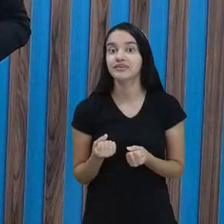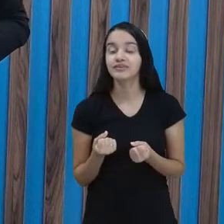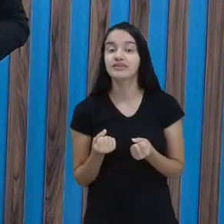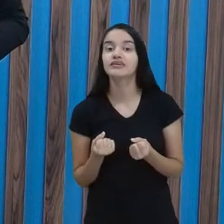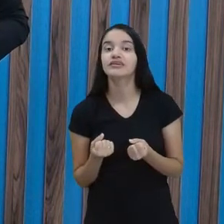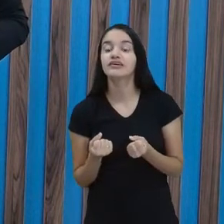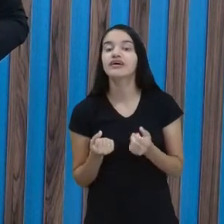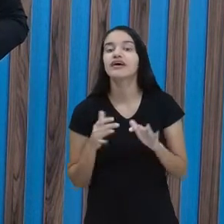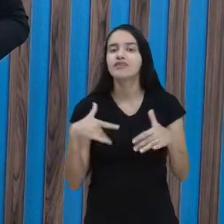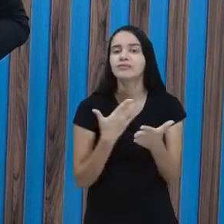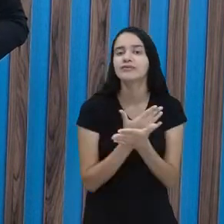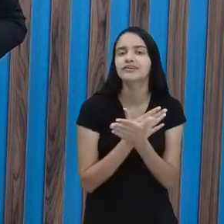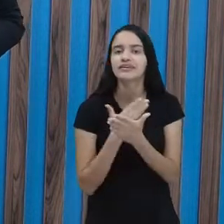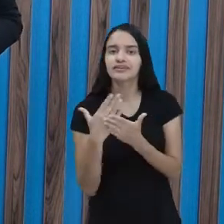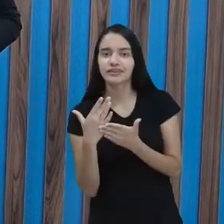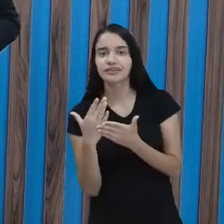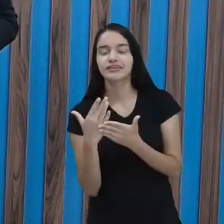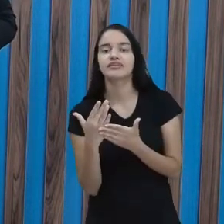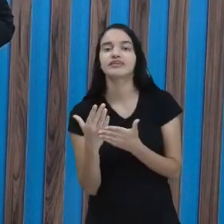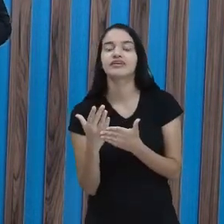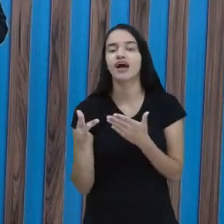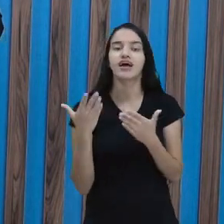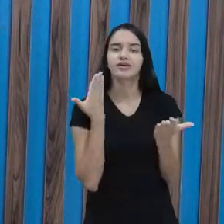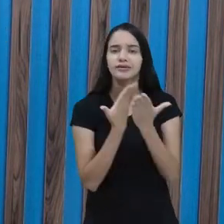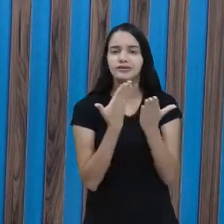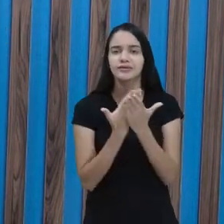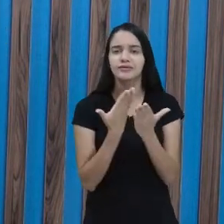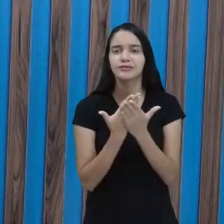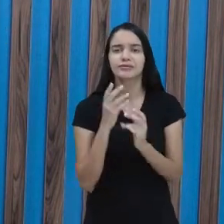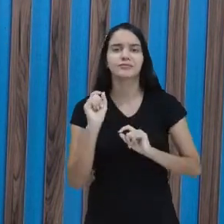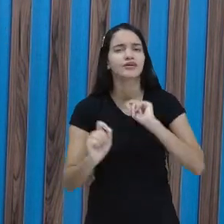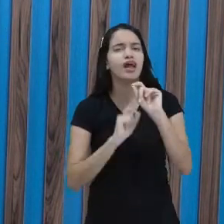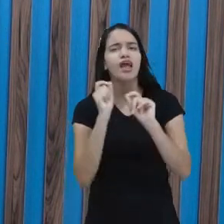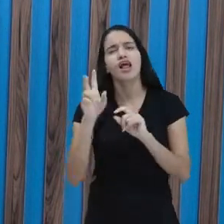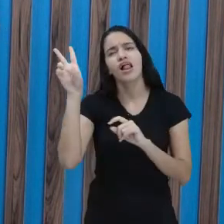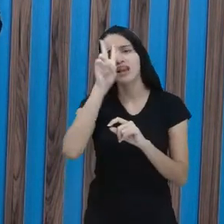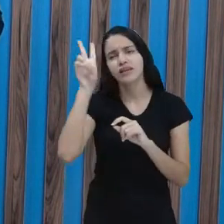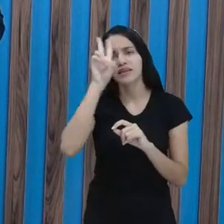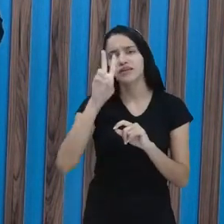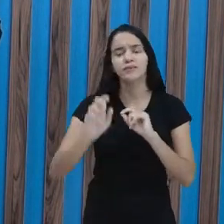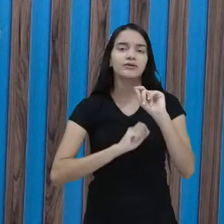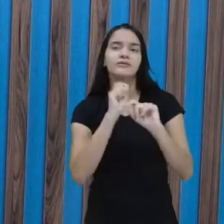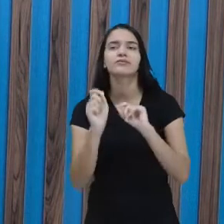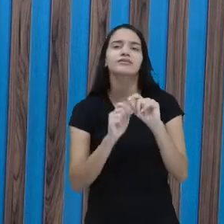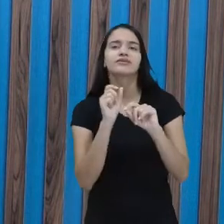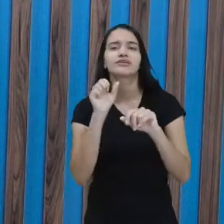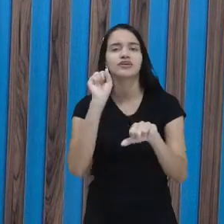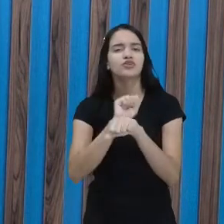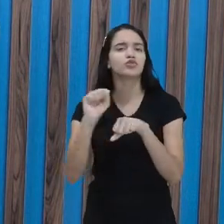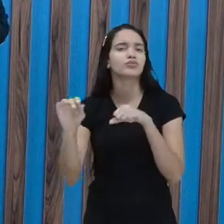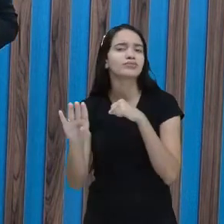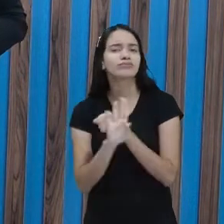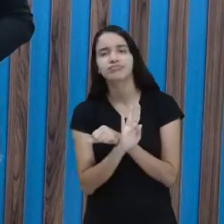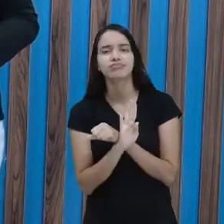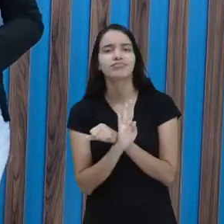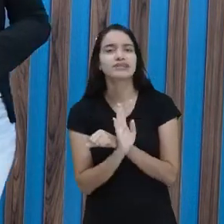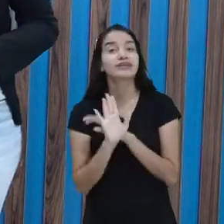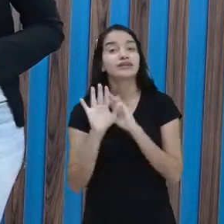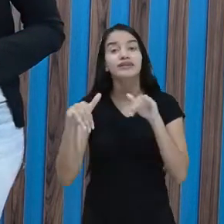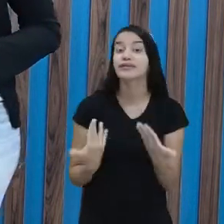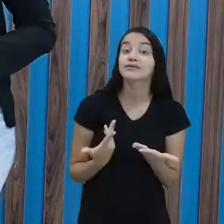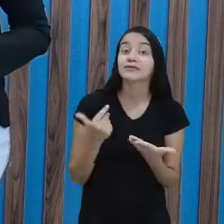iniciar as aulas. Quem relembra o que é substantivo? E aí,